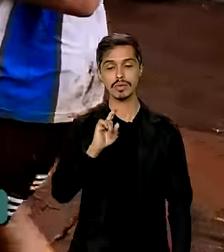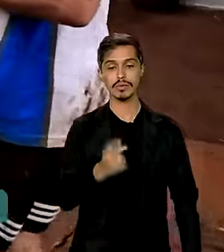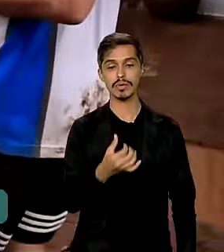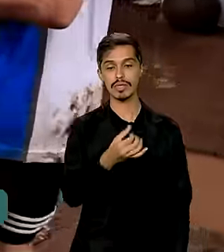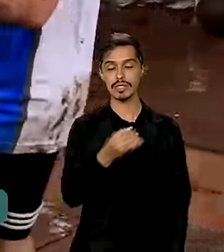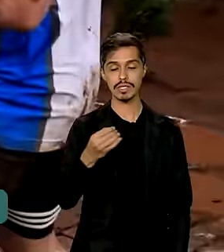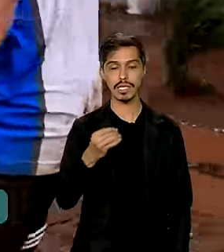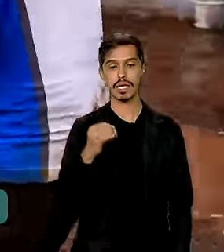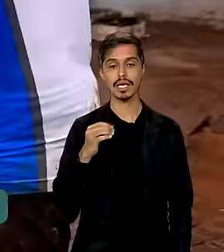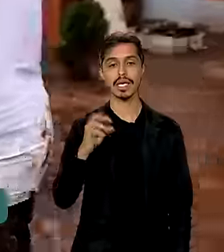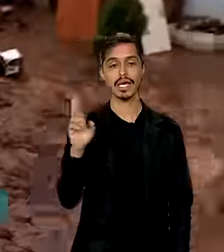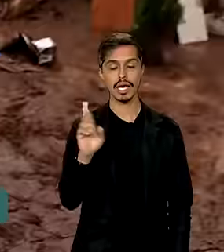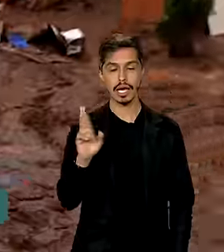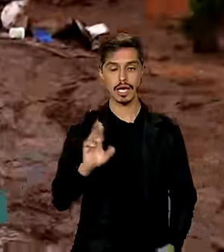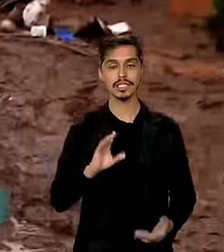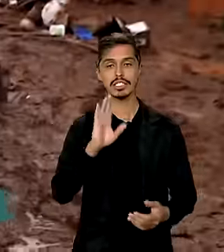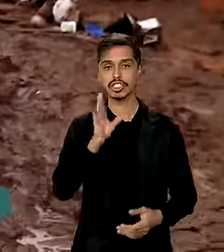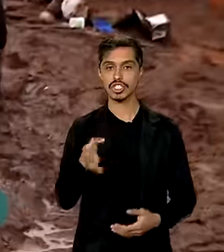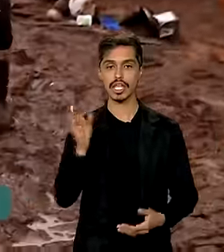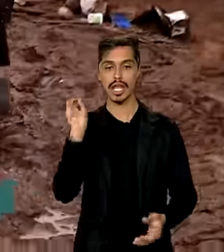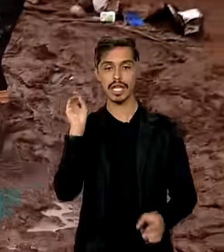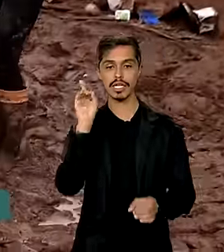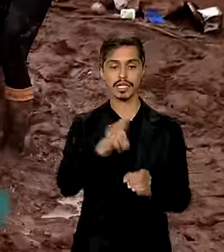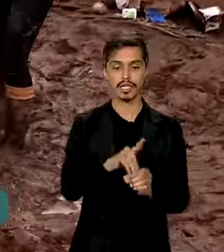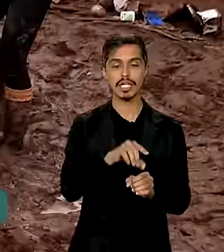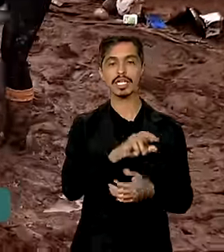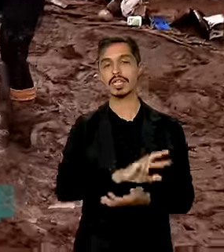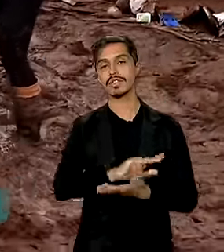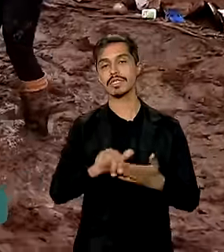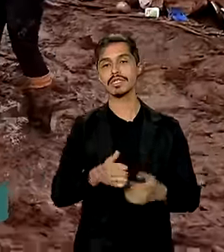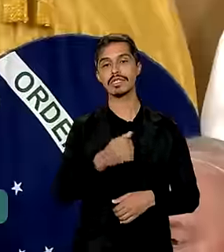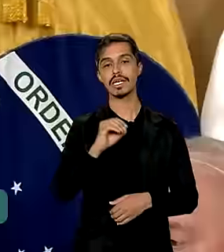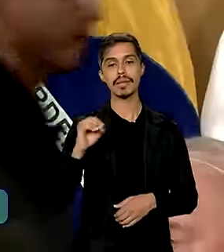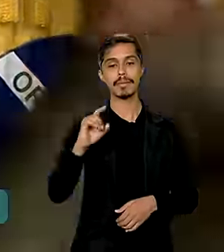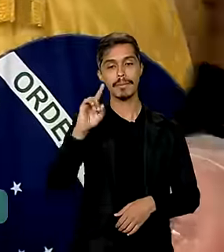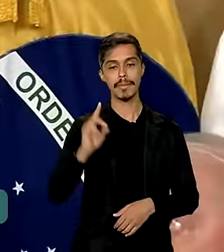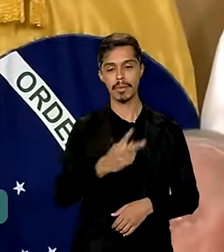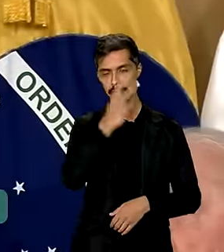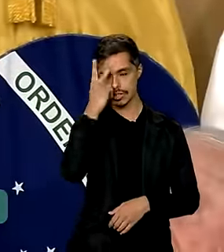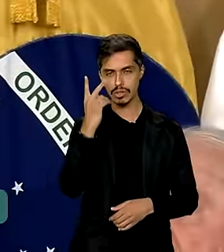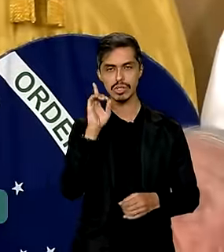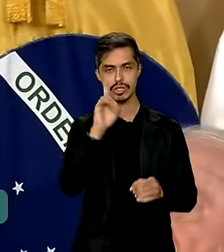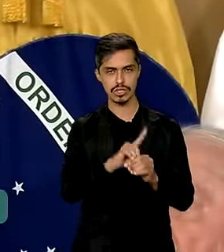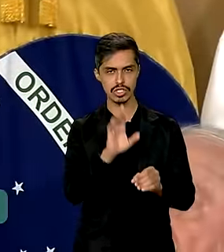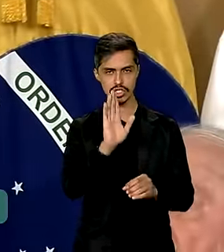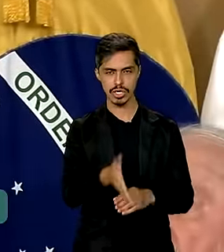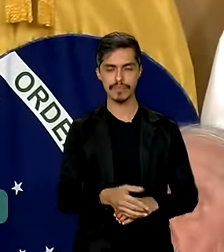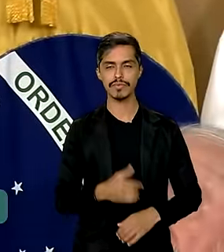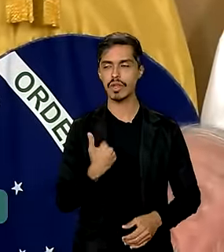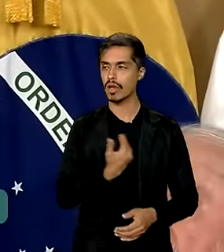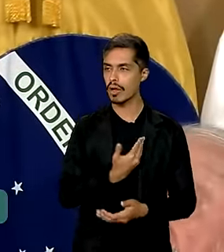100 reais que já foram depositados para mais de 100 mil pessoas. Nós já aprovamos